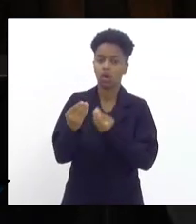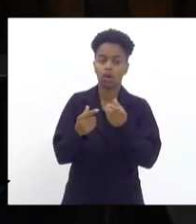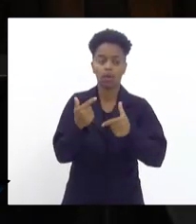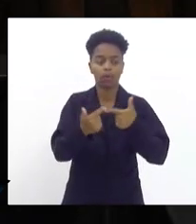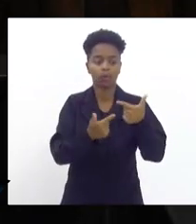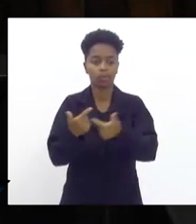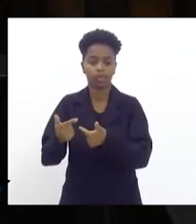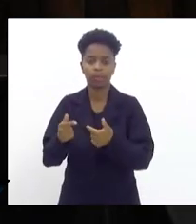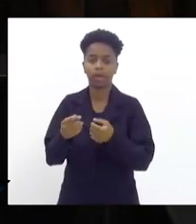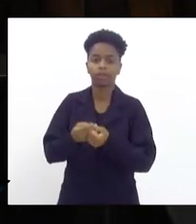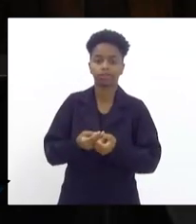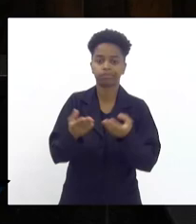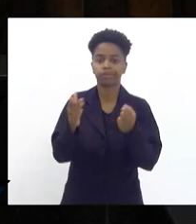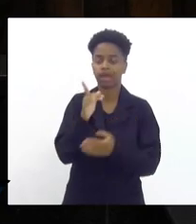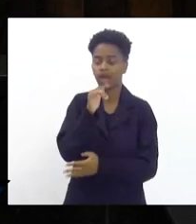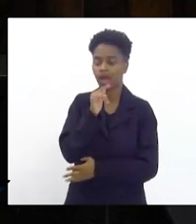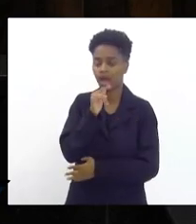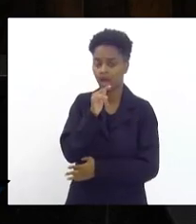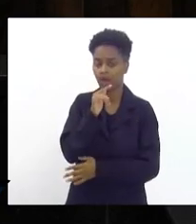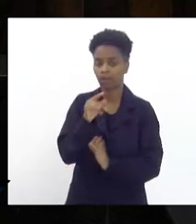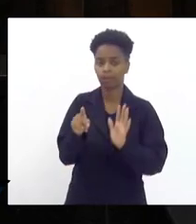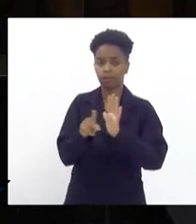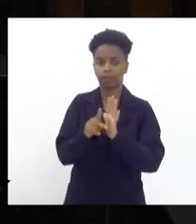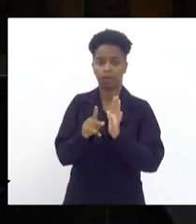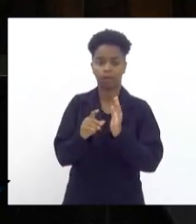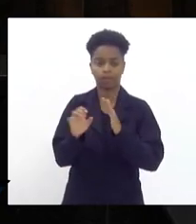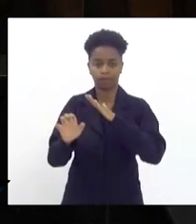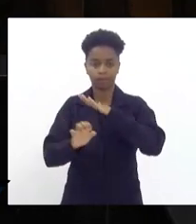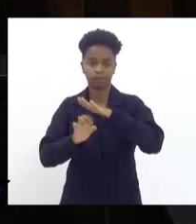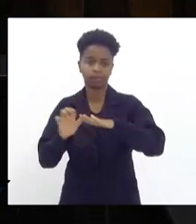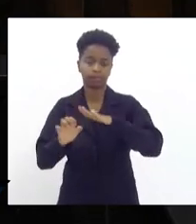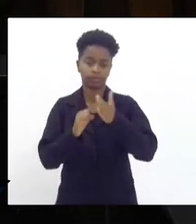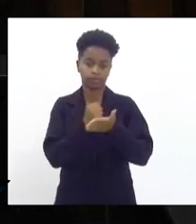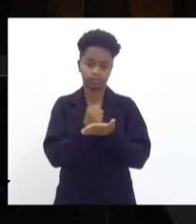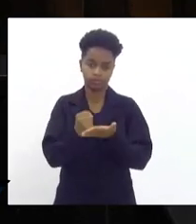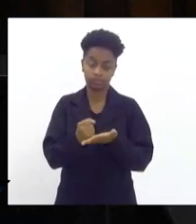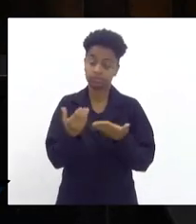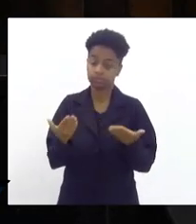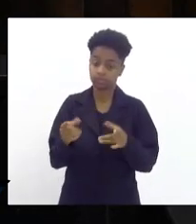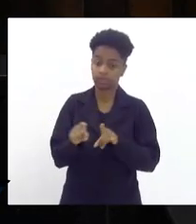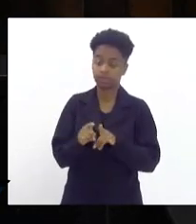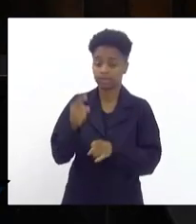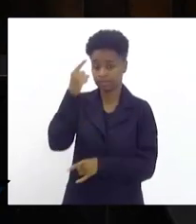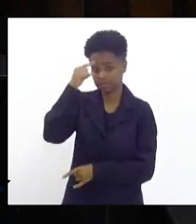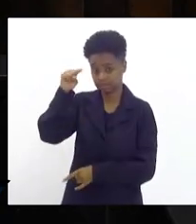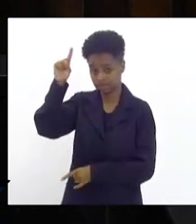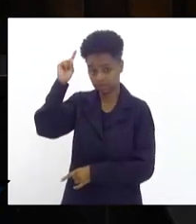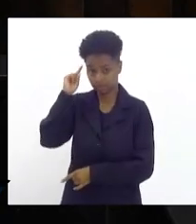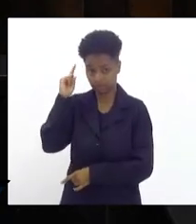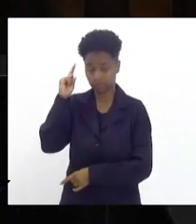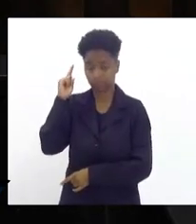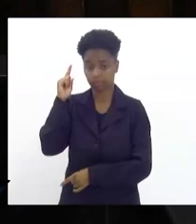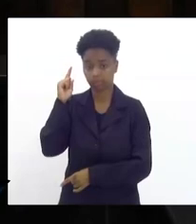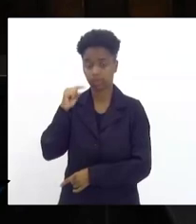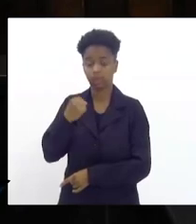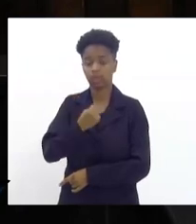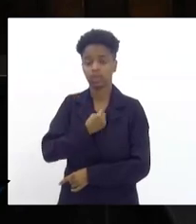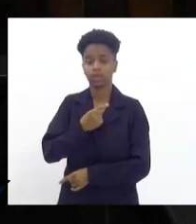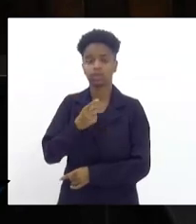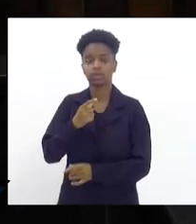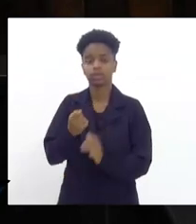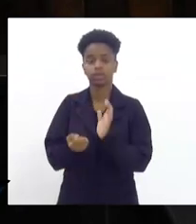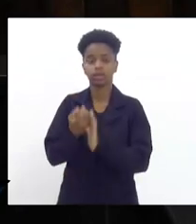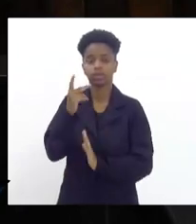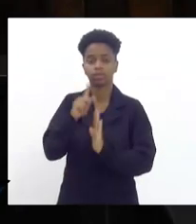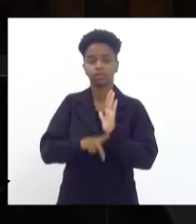de água prestado pela concessionária não bastasse isso semana passada entramos com um projeto de